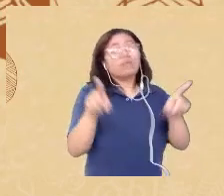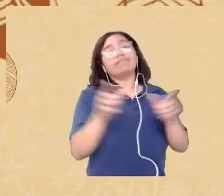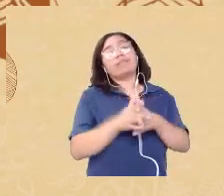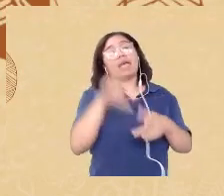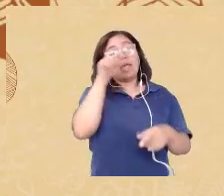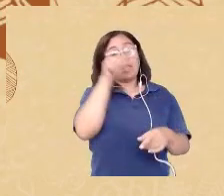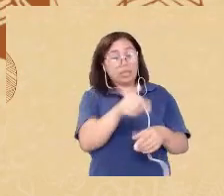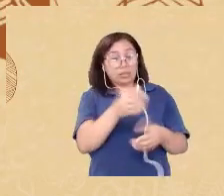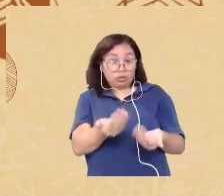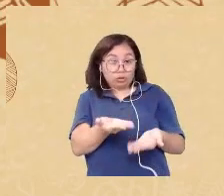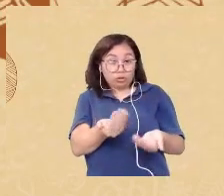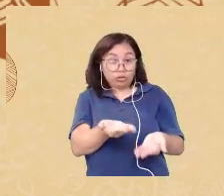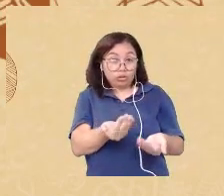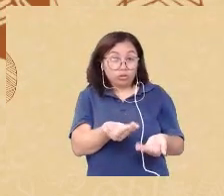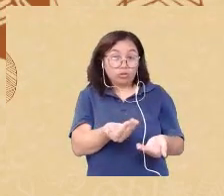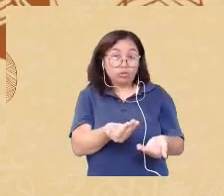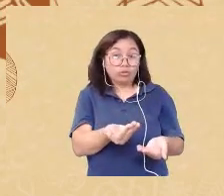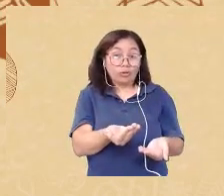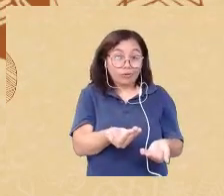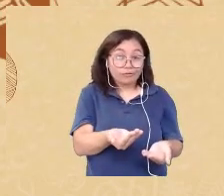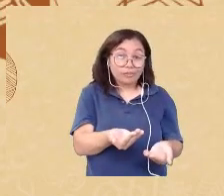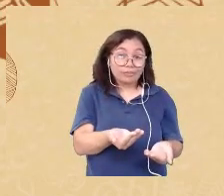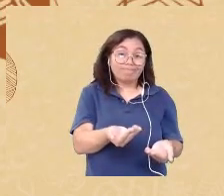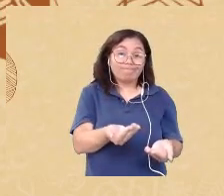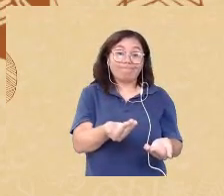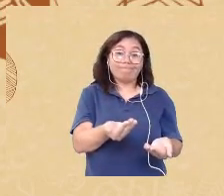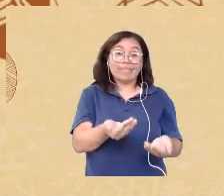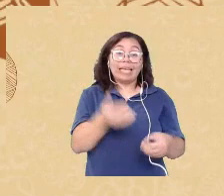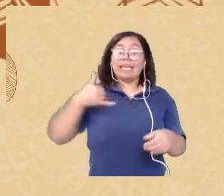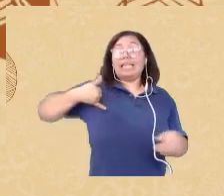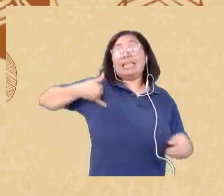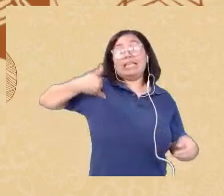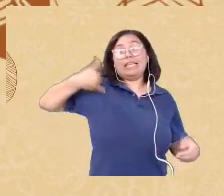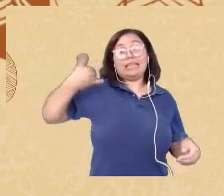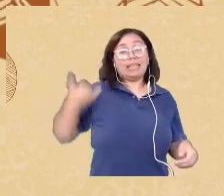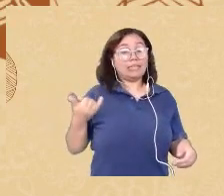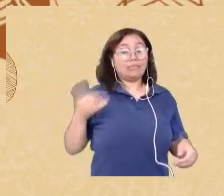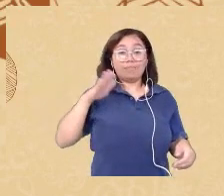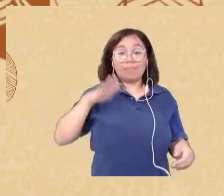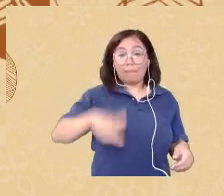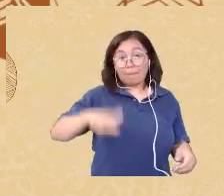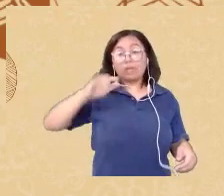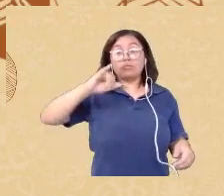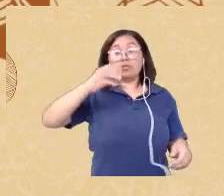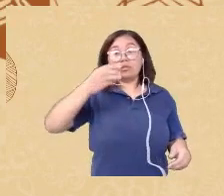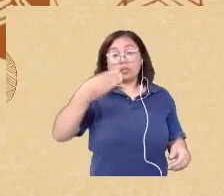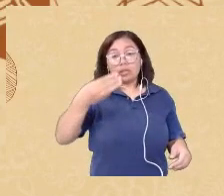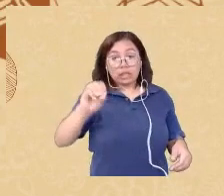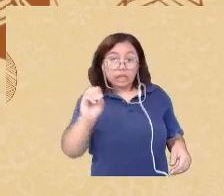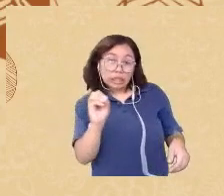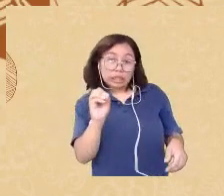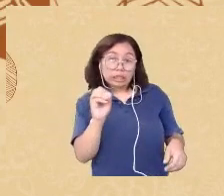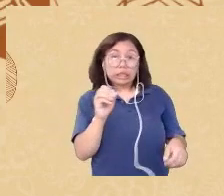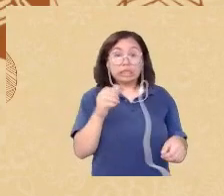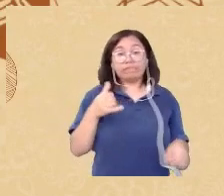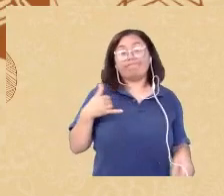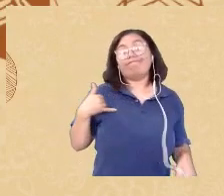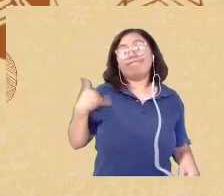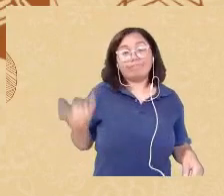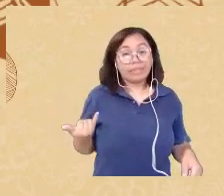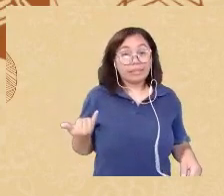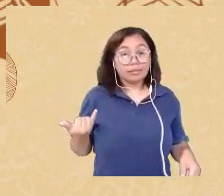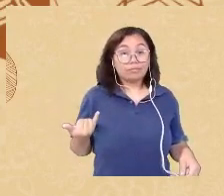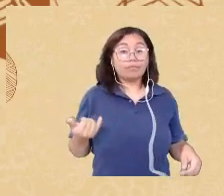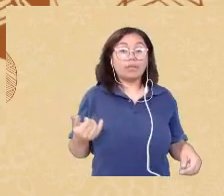predominantemente tem menos de 30 anos de idade então a idade em que eles constituíram família que eles continuiam laços que dariam